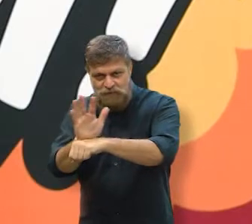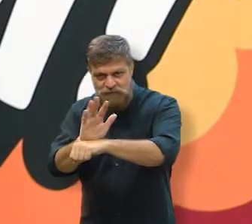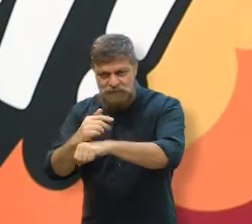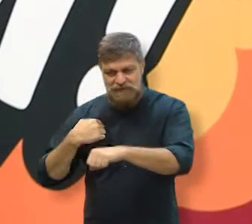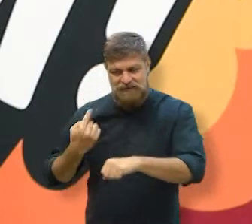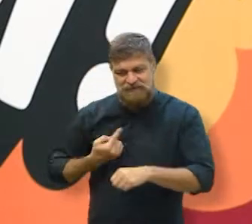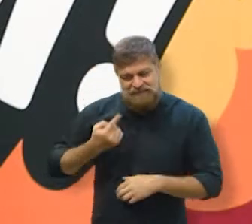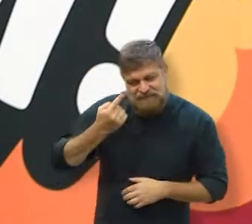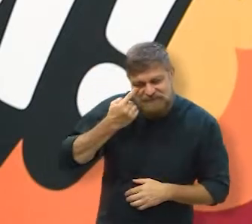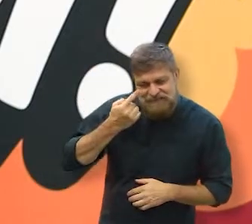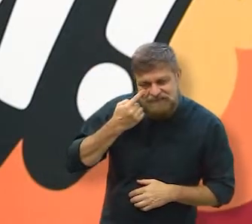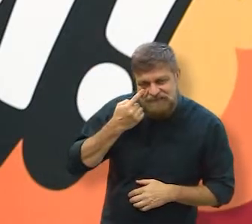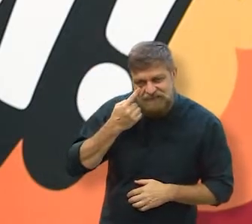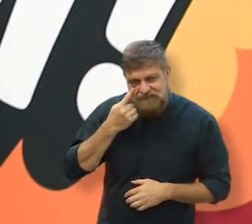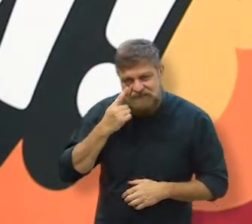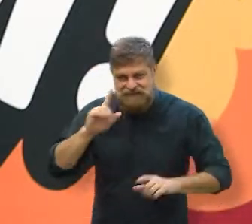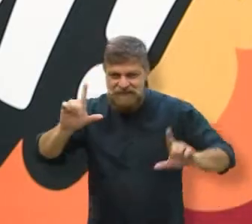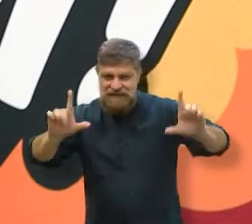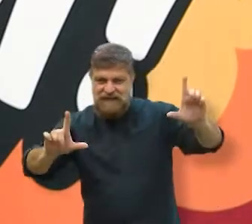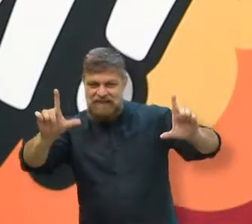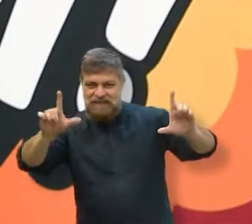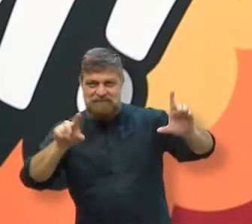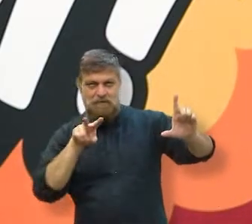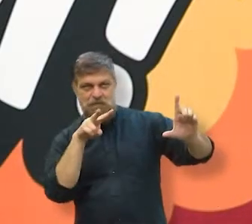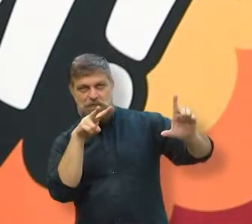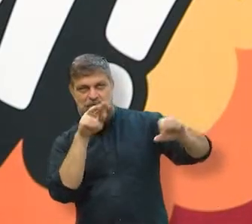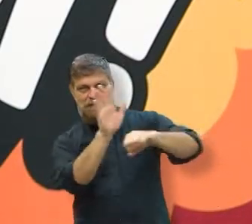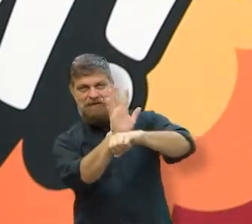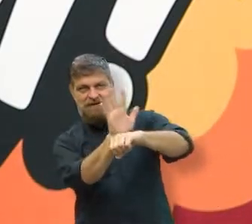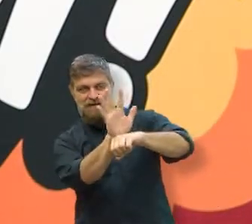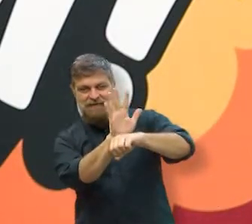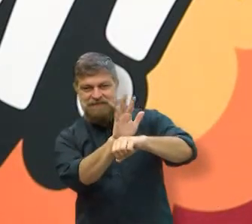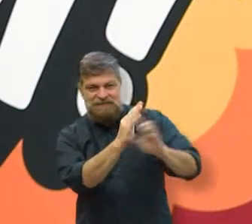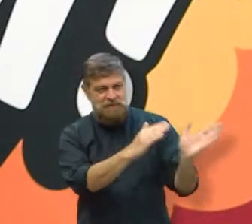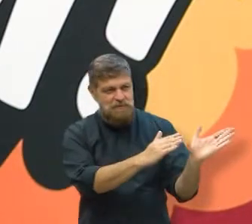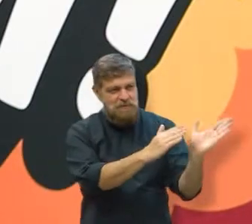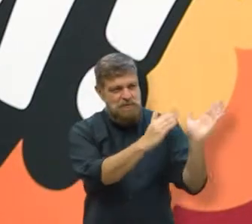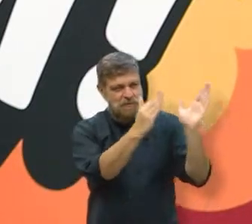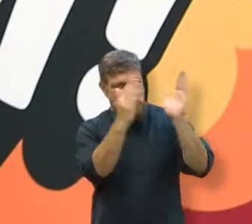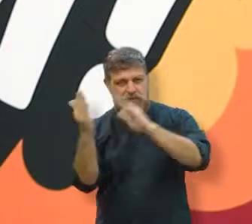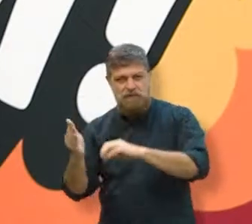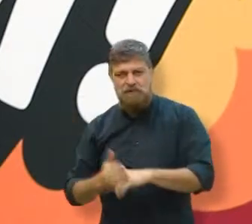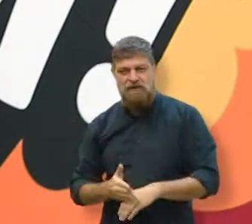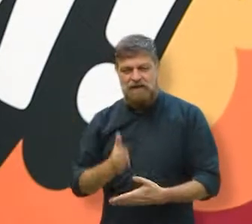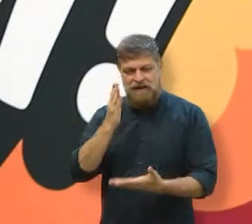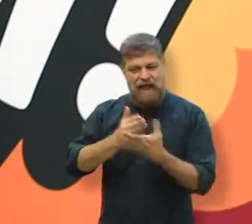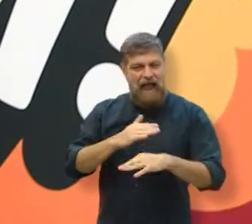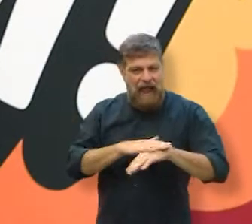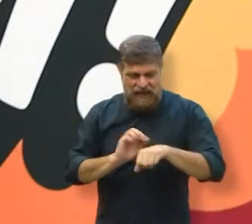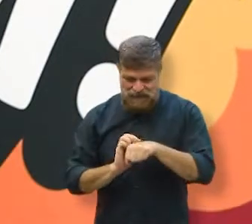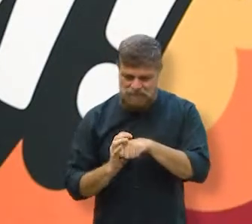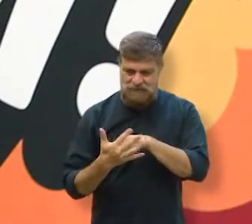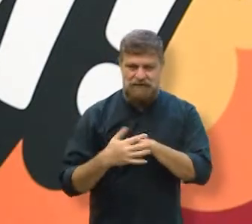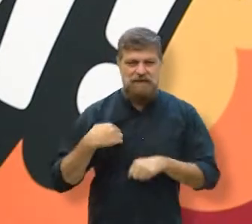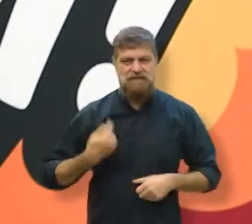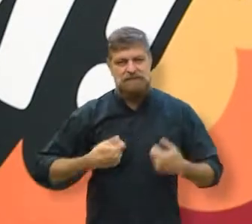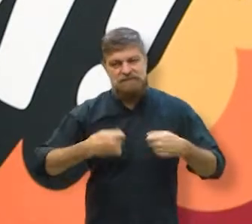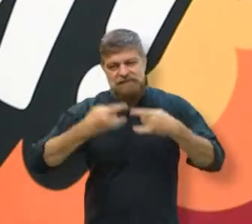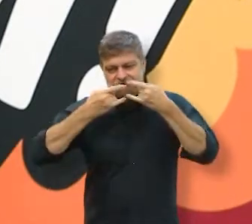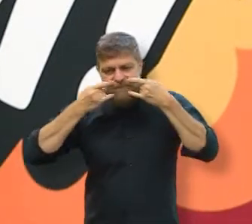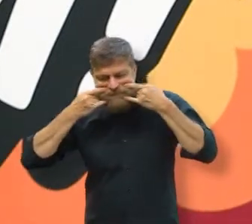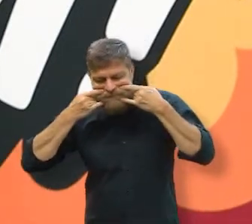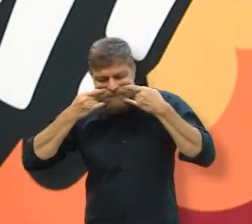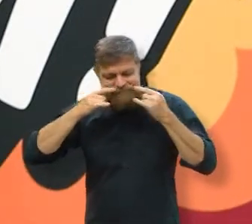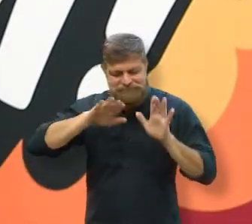logo para a gente ver essa história na telona e que tenha passado também a pandemia, a quarentena, a gente não precise